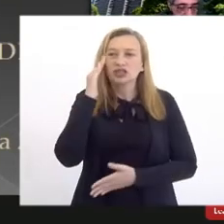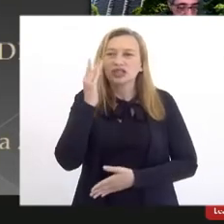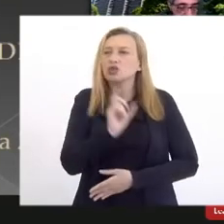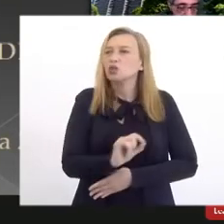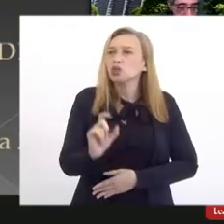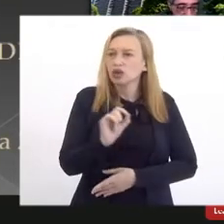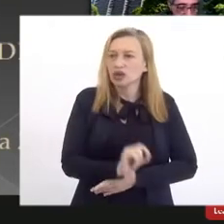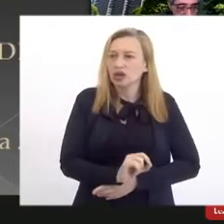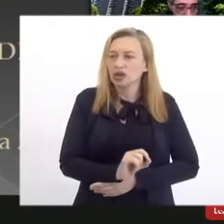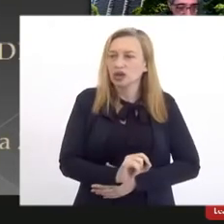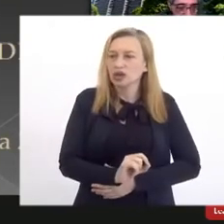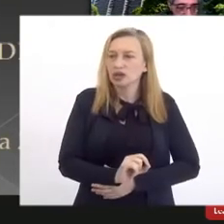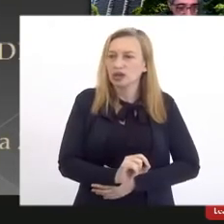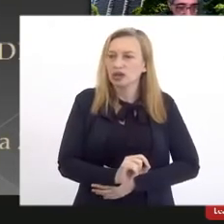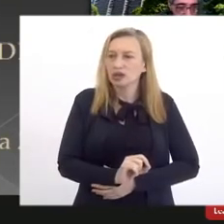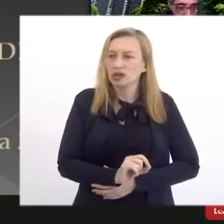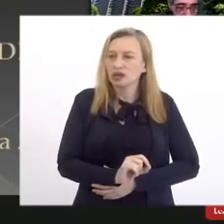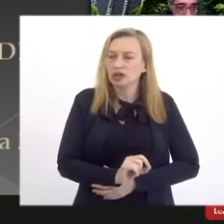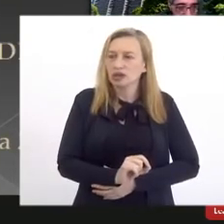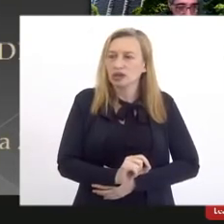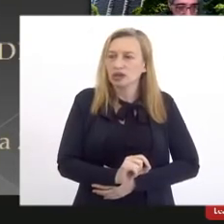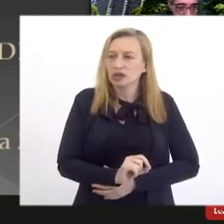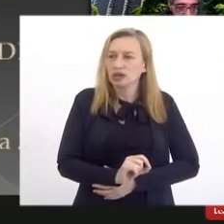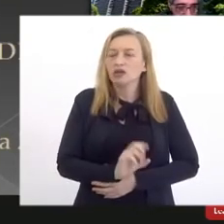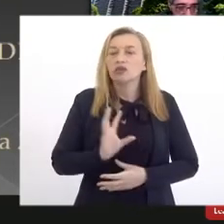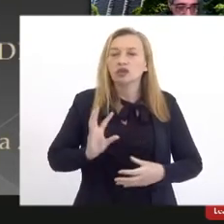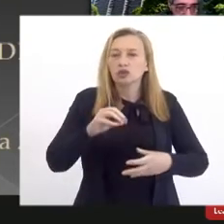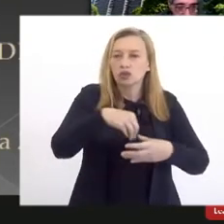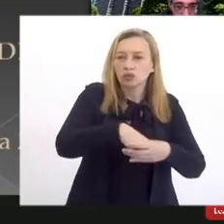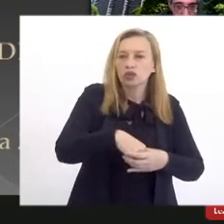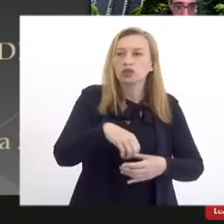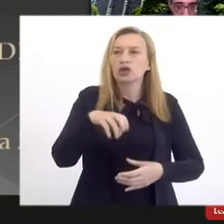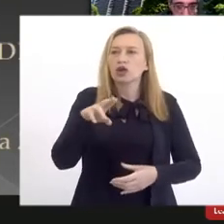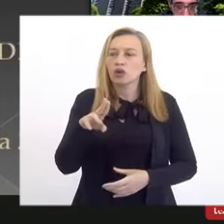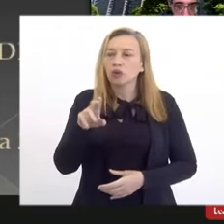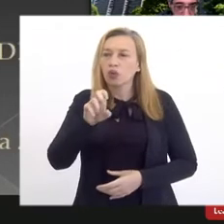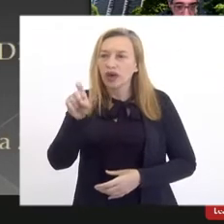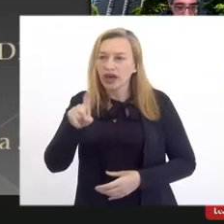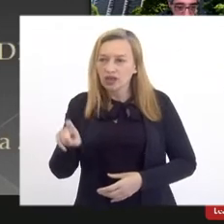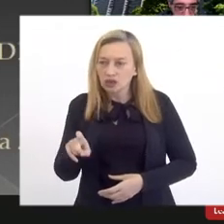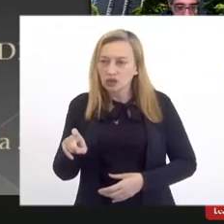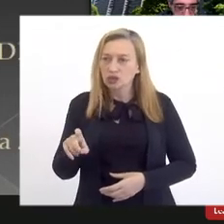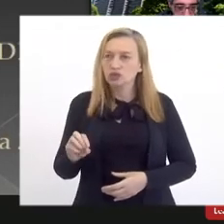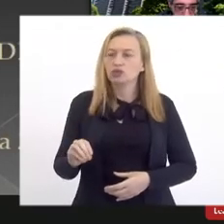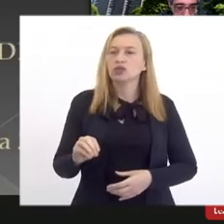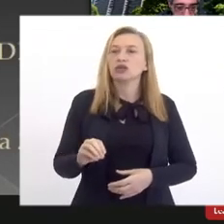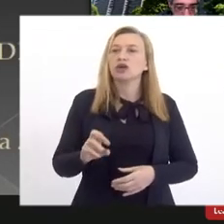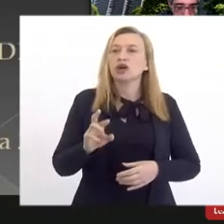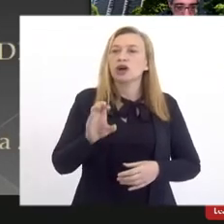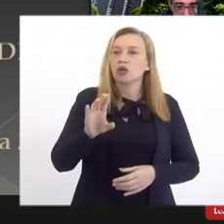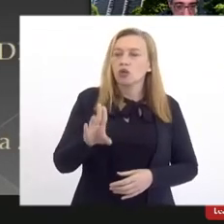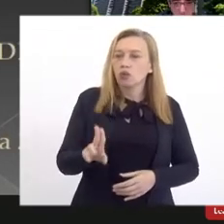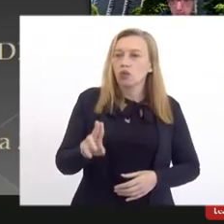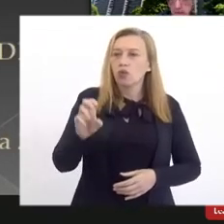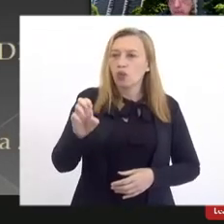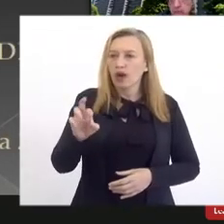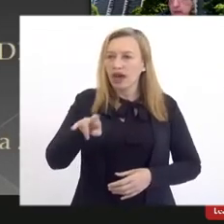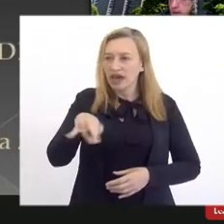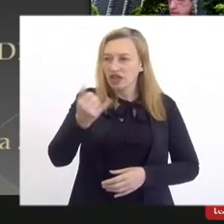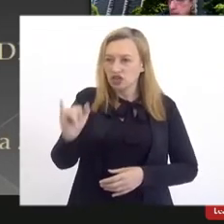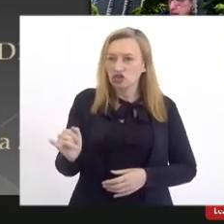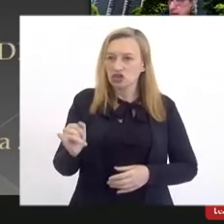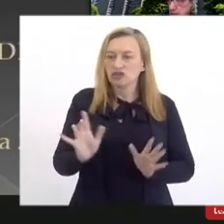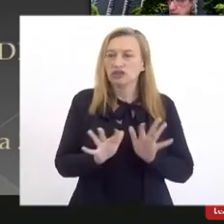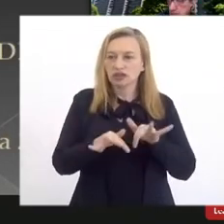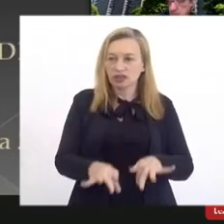que a incorporação da UESO à UESO representa definitivamente a conclusão do